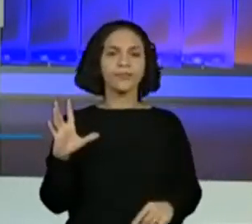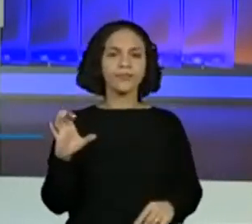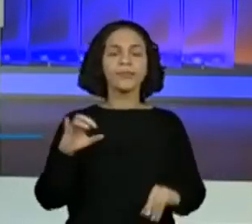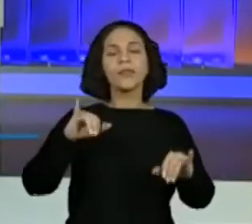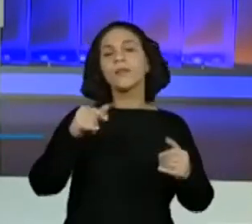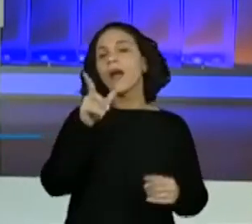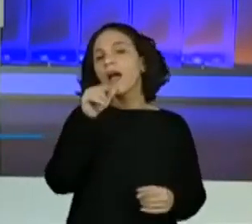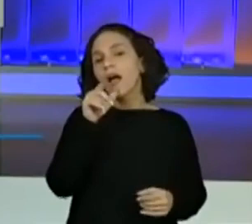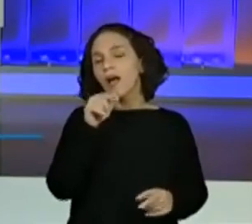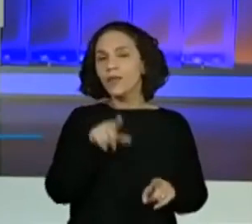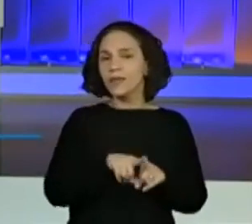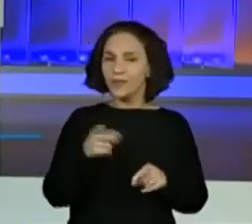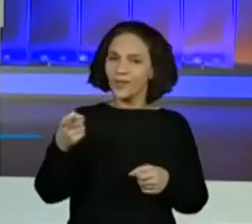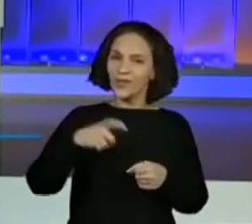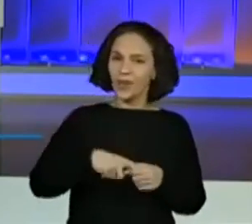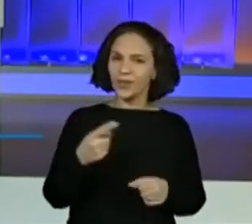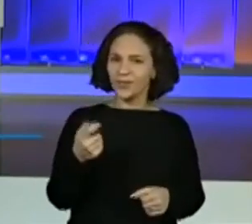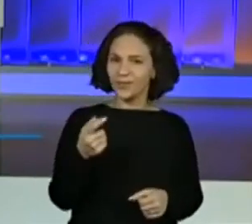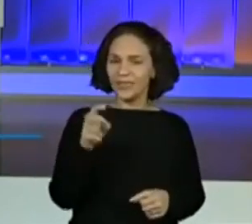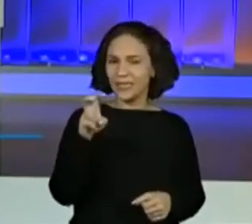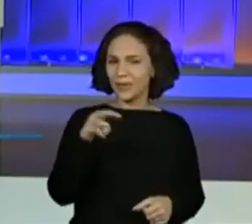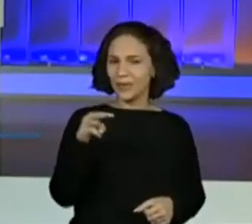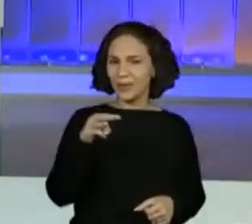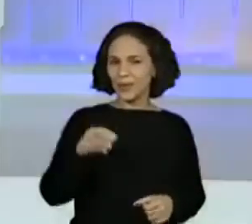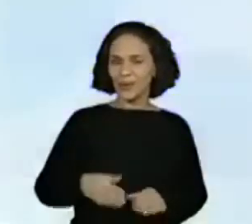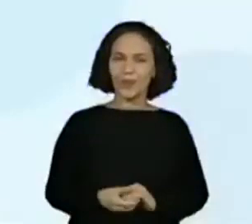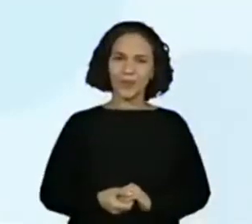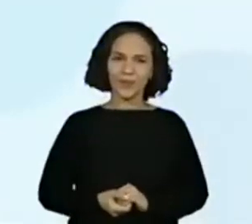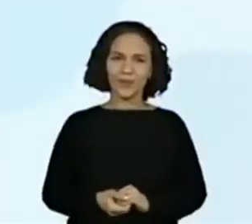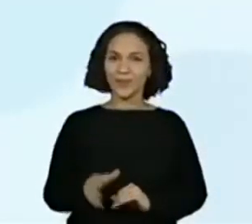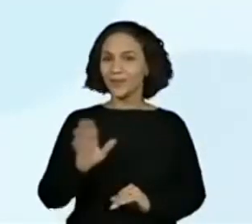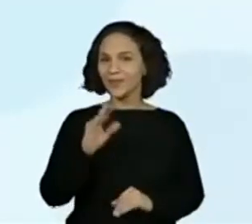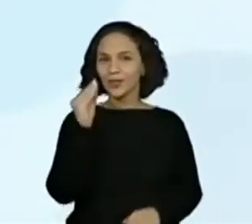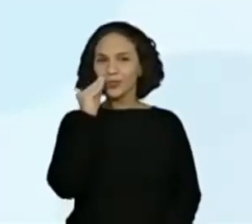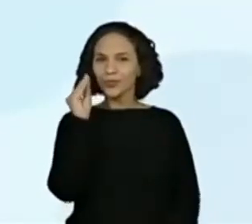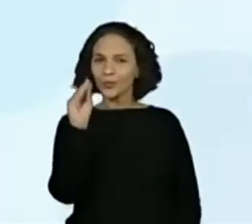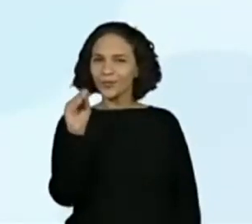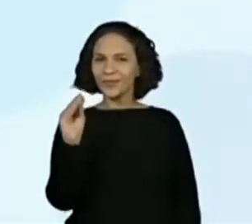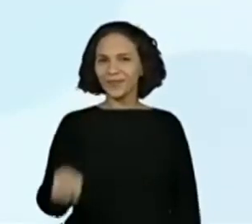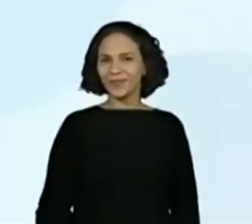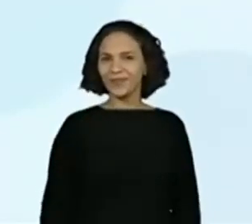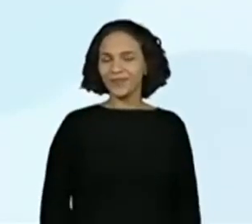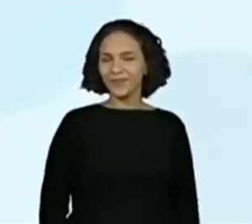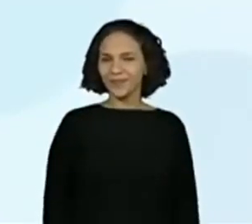para beber uma água e a gente volta daqui a 5 minutinhos. Beijão. Tchau, tchau.